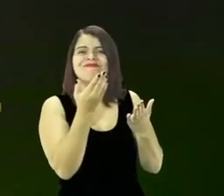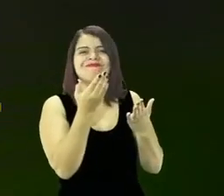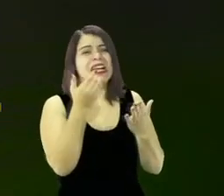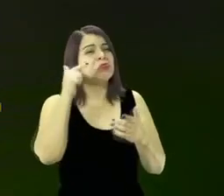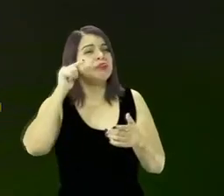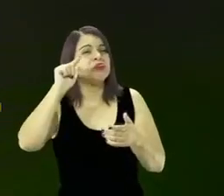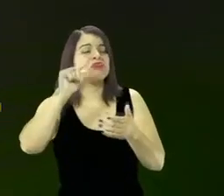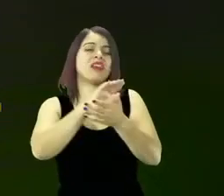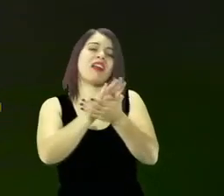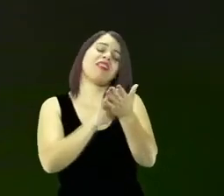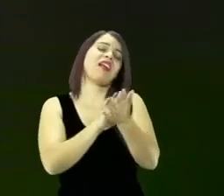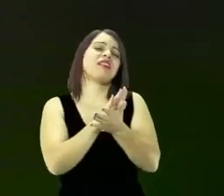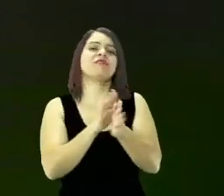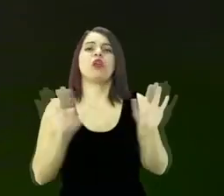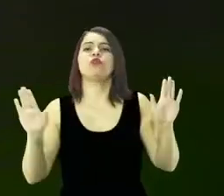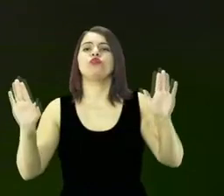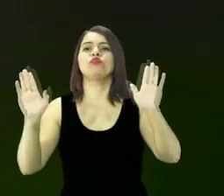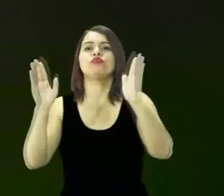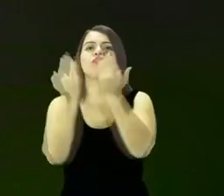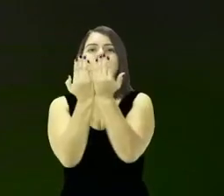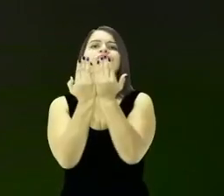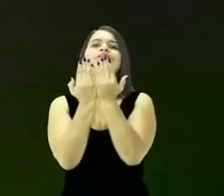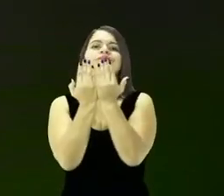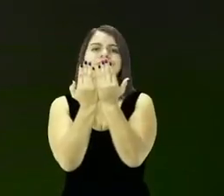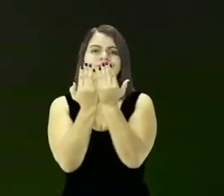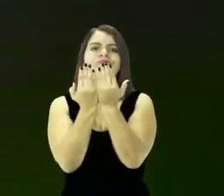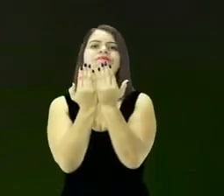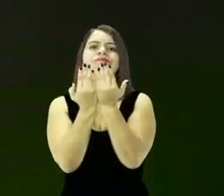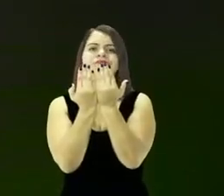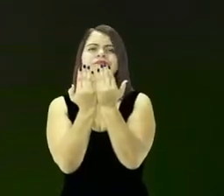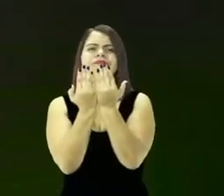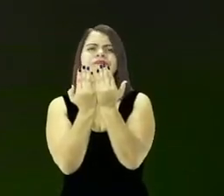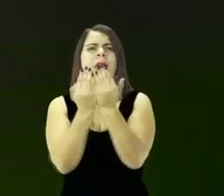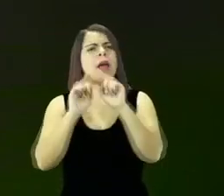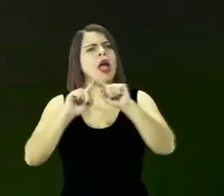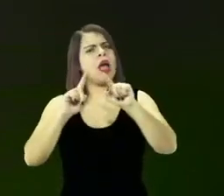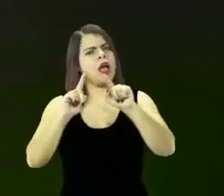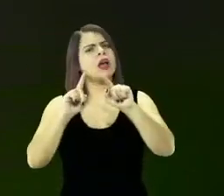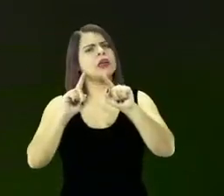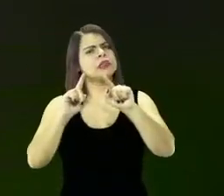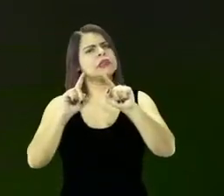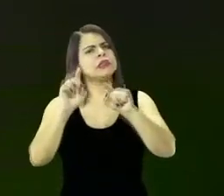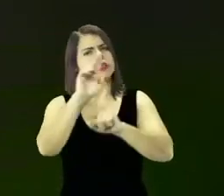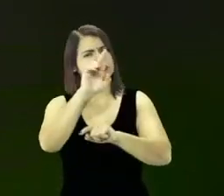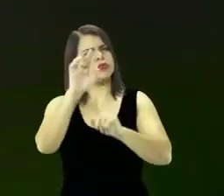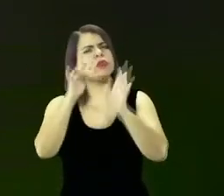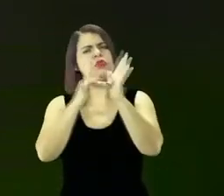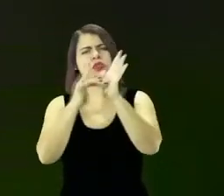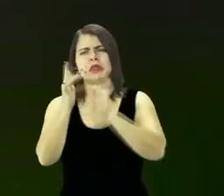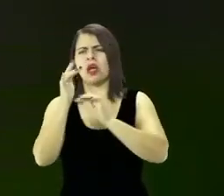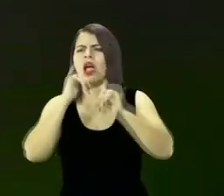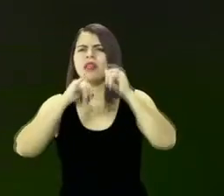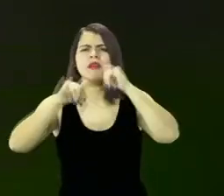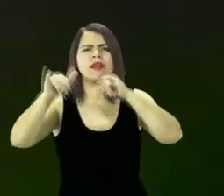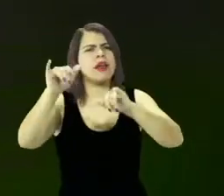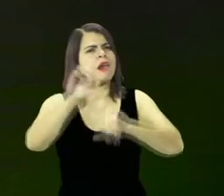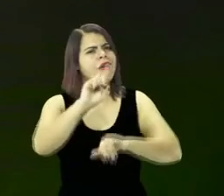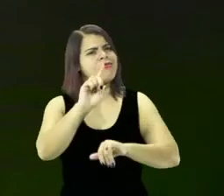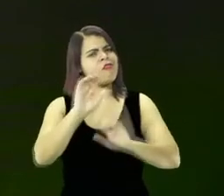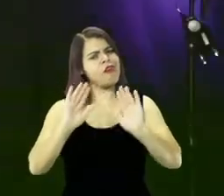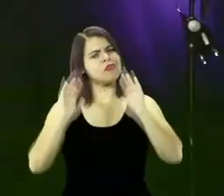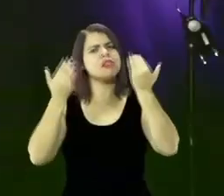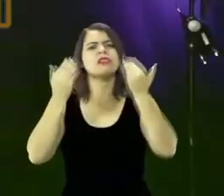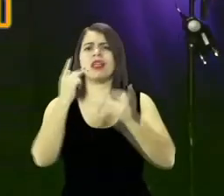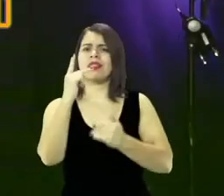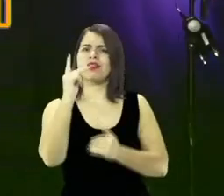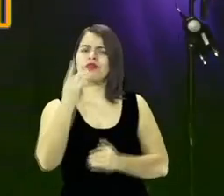as portas se fecharam no nome de Jesus quero declarar que isso não vai acontecer sobre sua vida por isso que